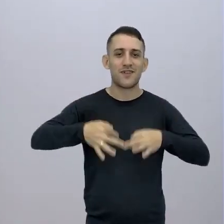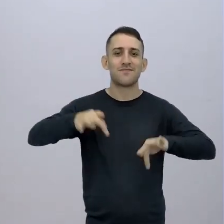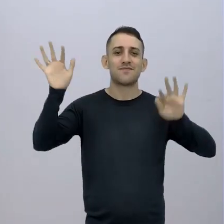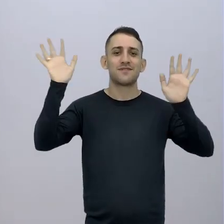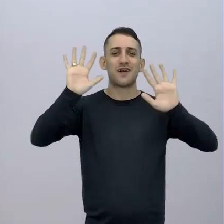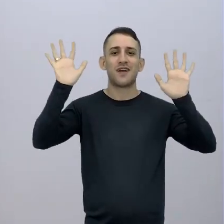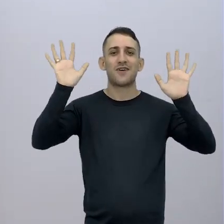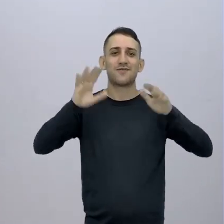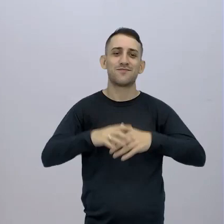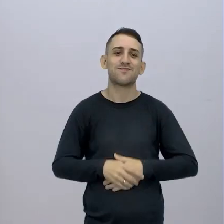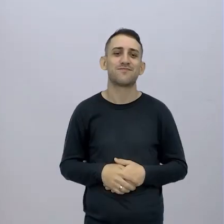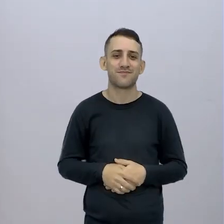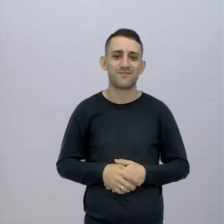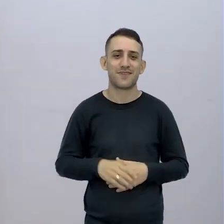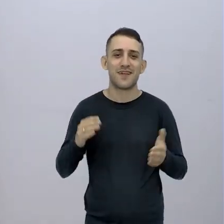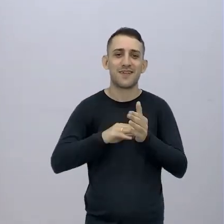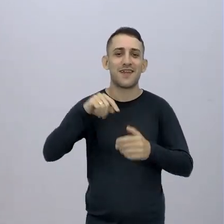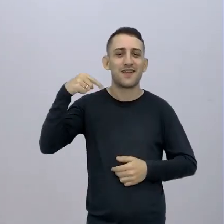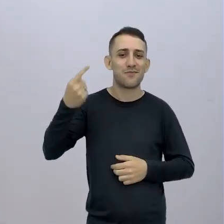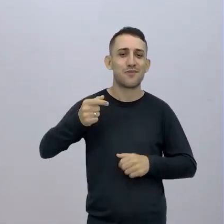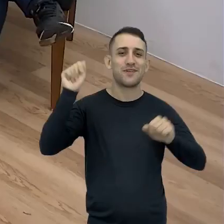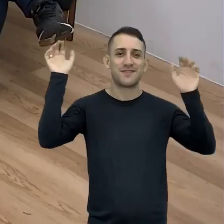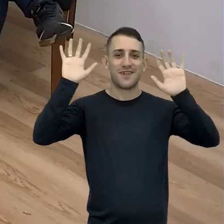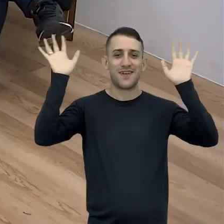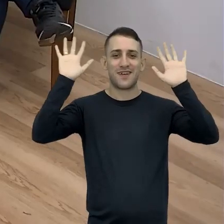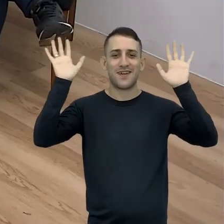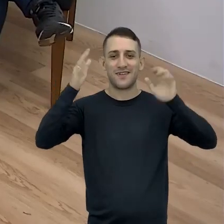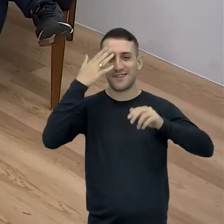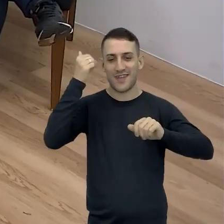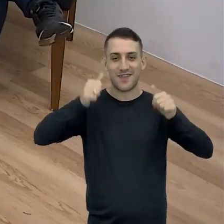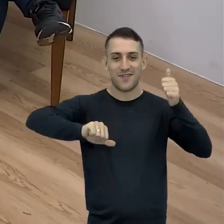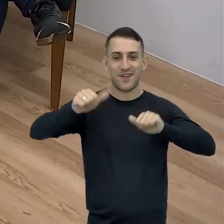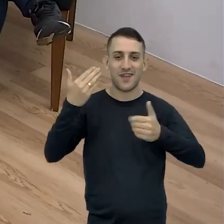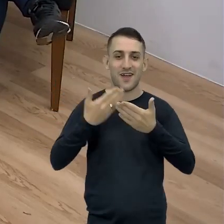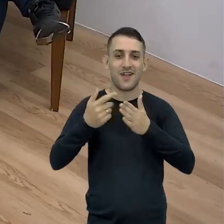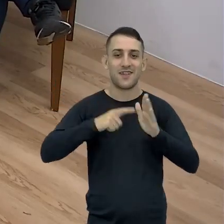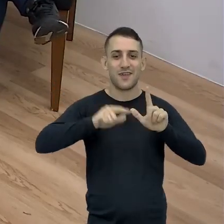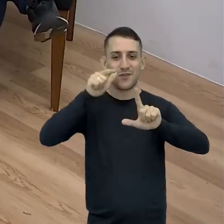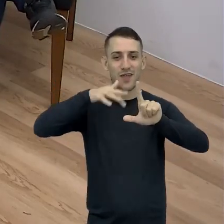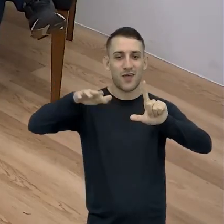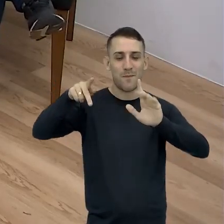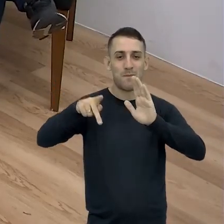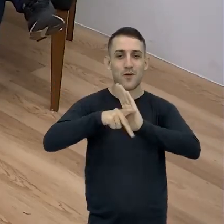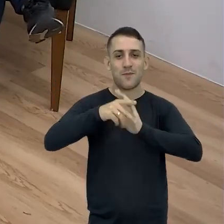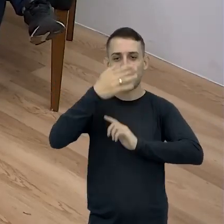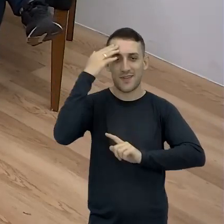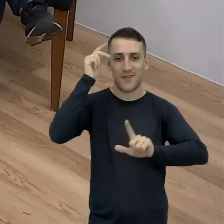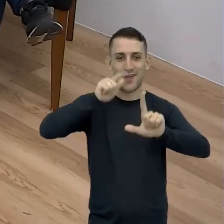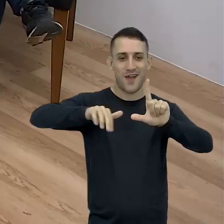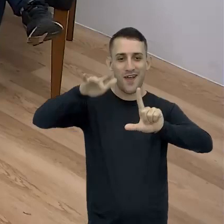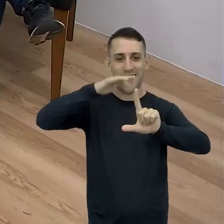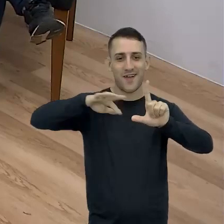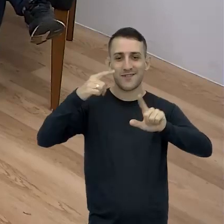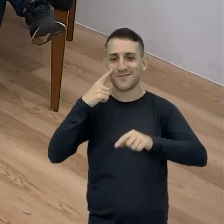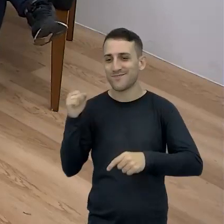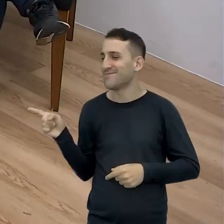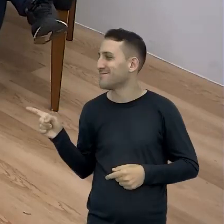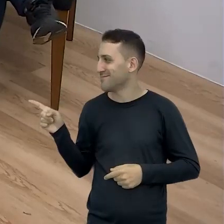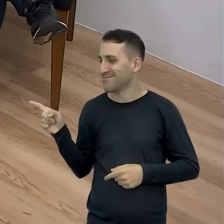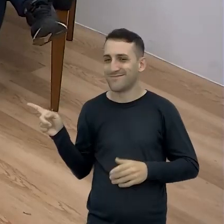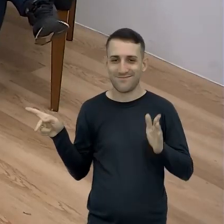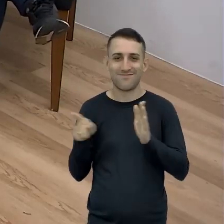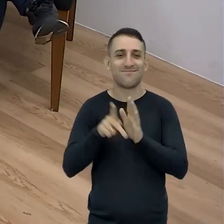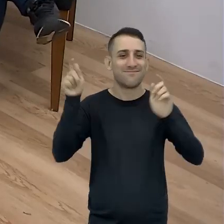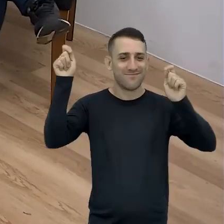pessoal Tchau Até a próxima aí Tchau, tchau Me esquece de avaliar a aula Vai aparecer aí O Giba esqueceu Avaliação Avalia aí pessoal Dá 10 aí